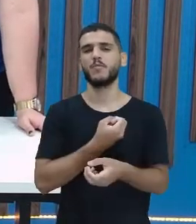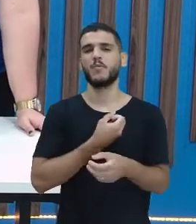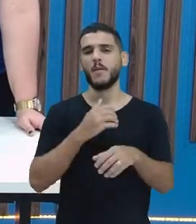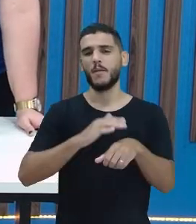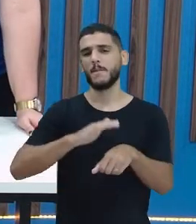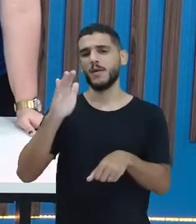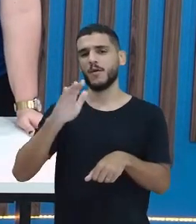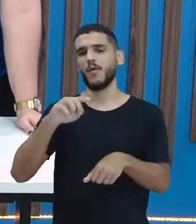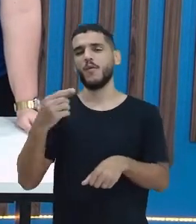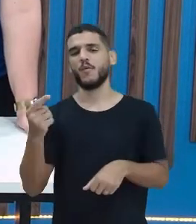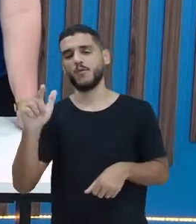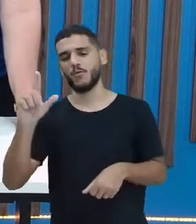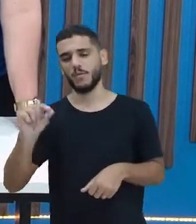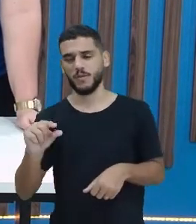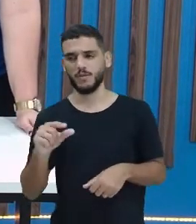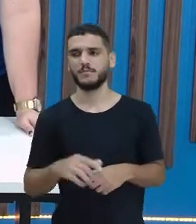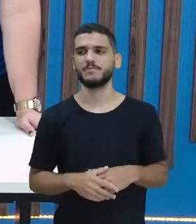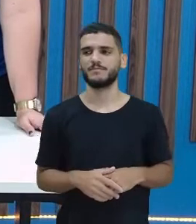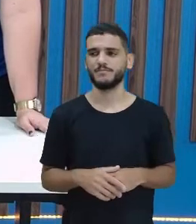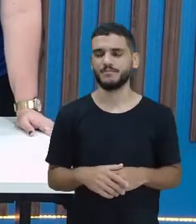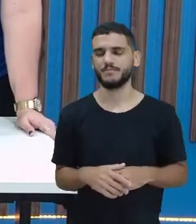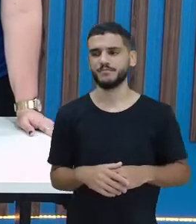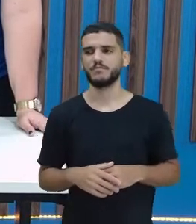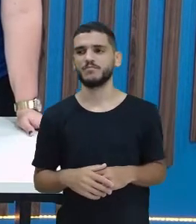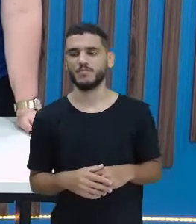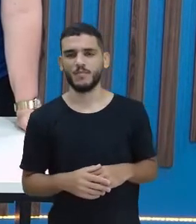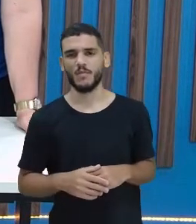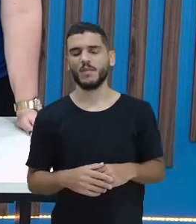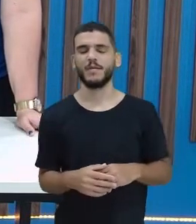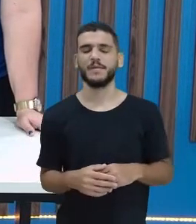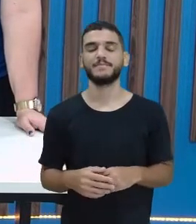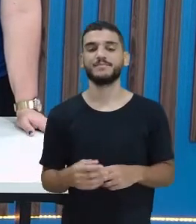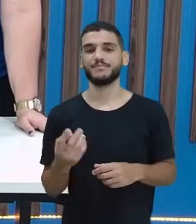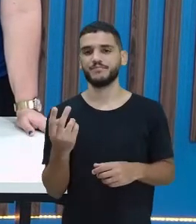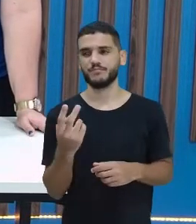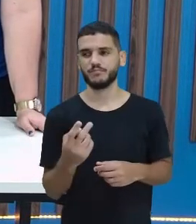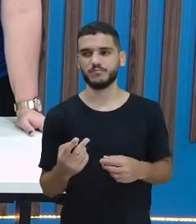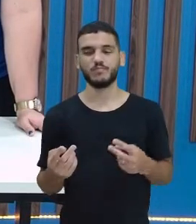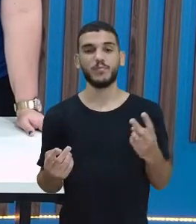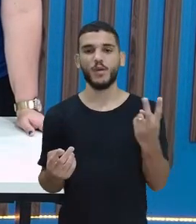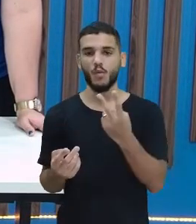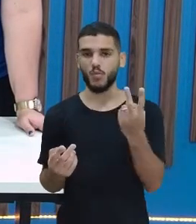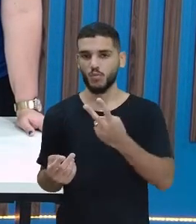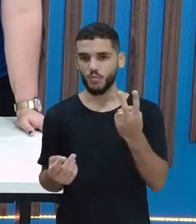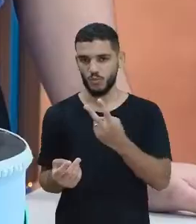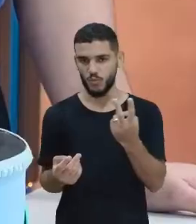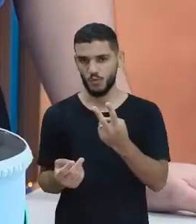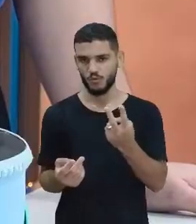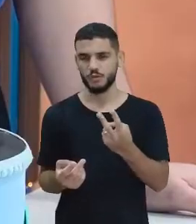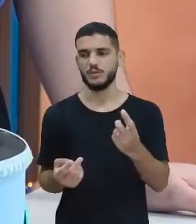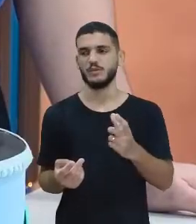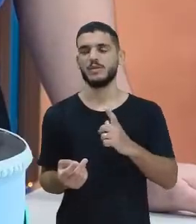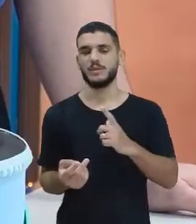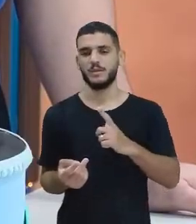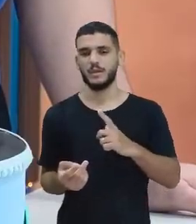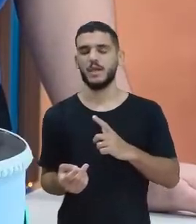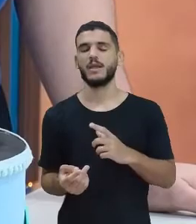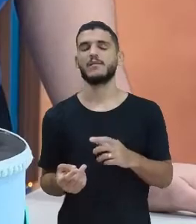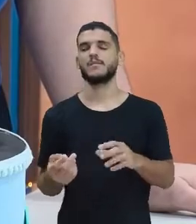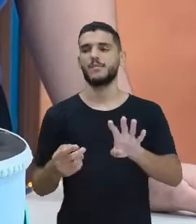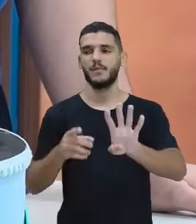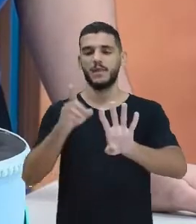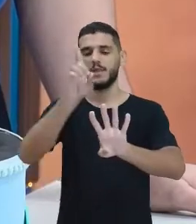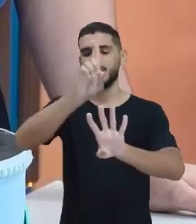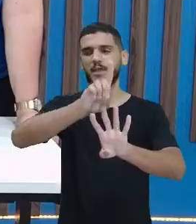menor? Bem, levanta aqui, professora Iris, pra me ajudar. Como esses dois números é composto de unidade, de dezena, todos os dois